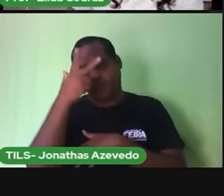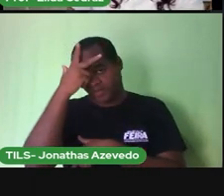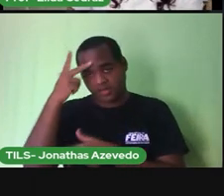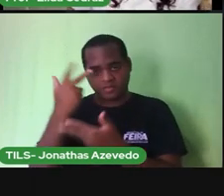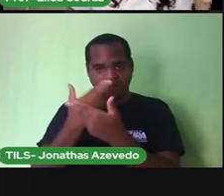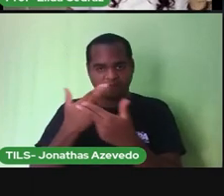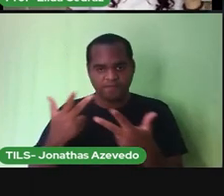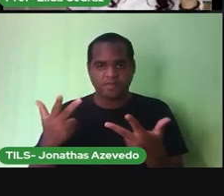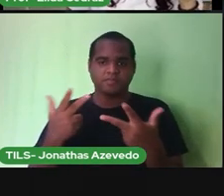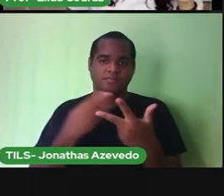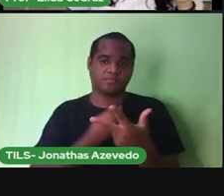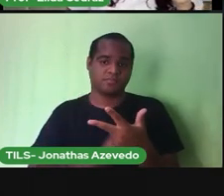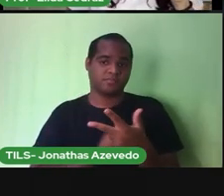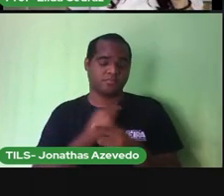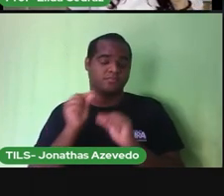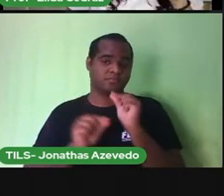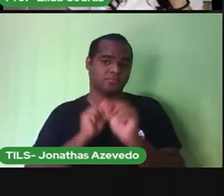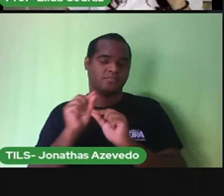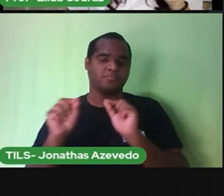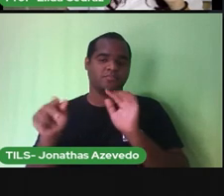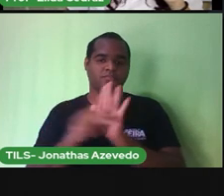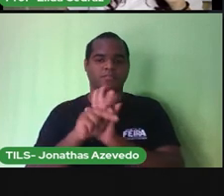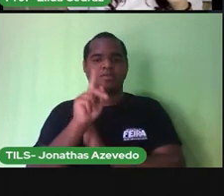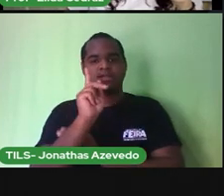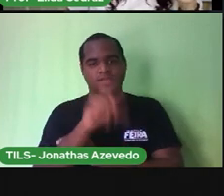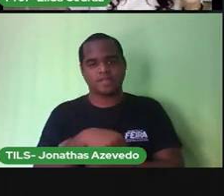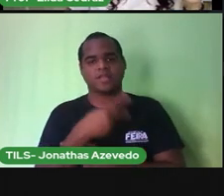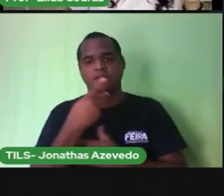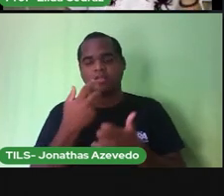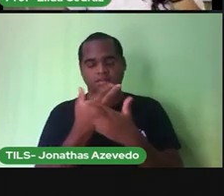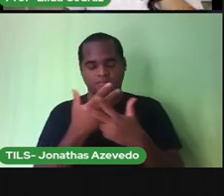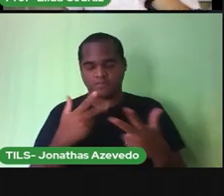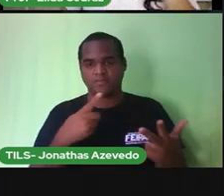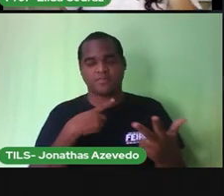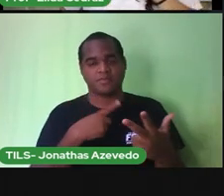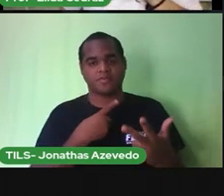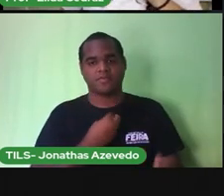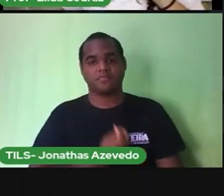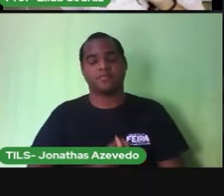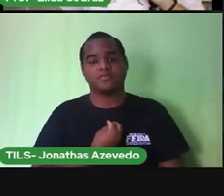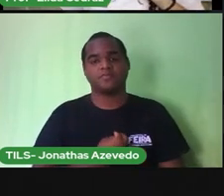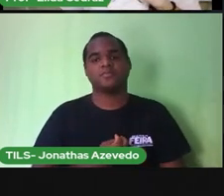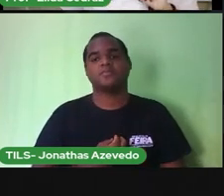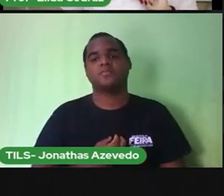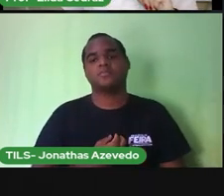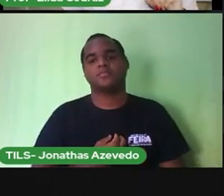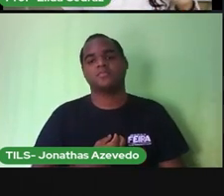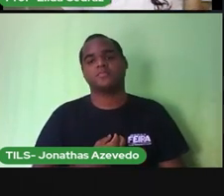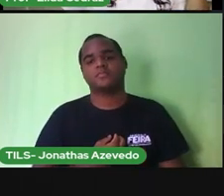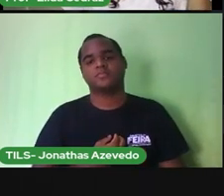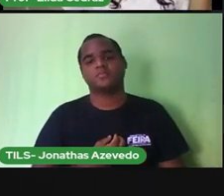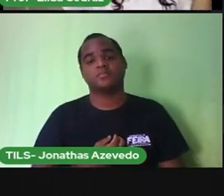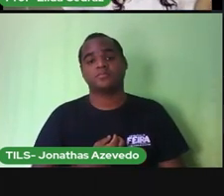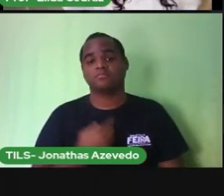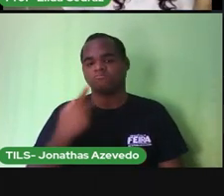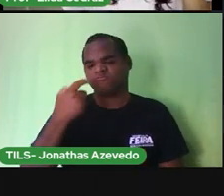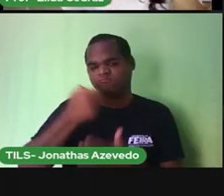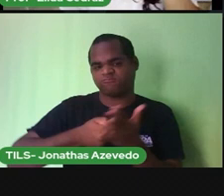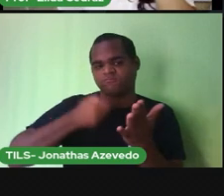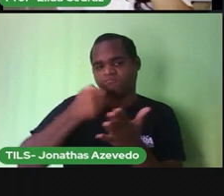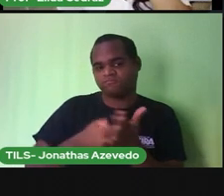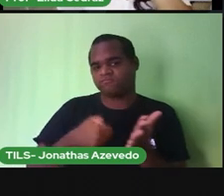convivem é um dever de todos não é obrigação somente não é